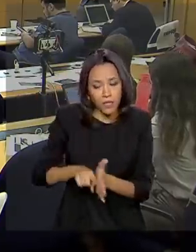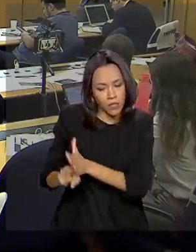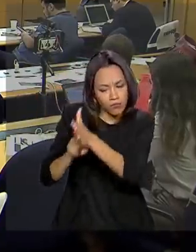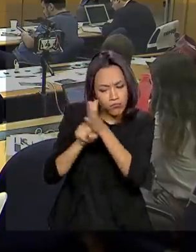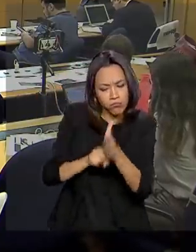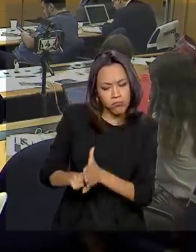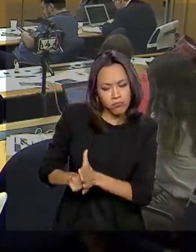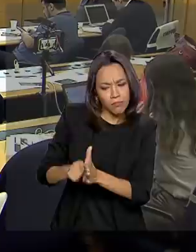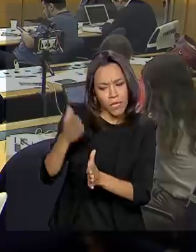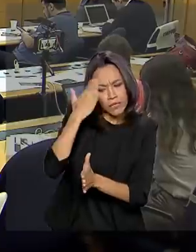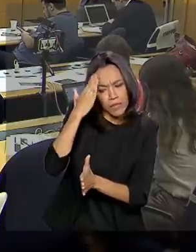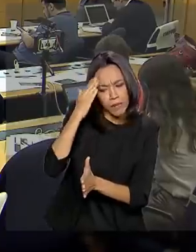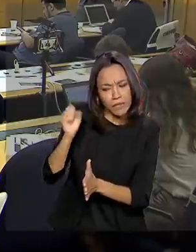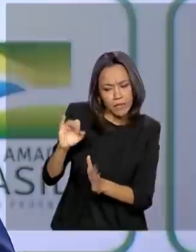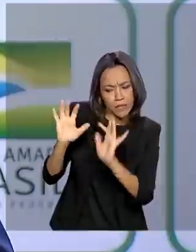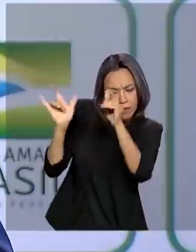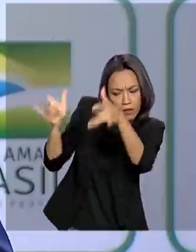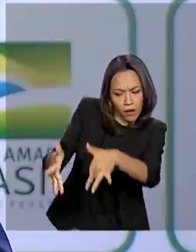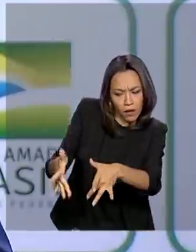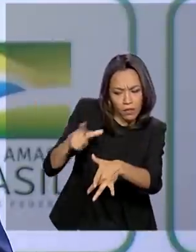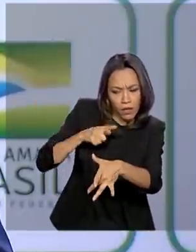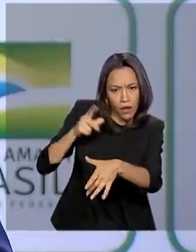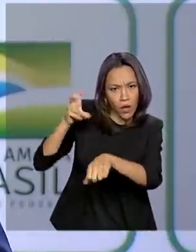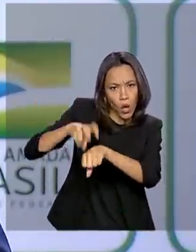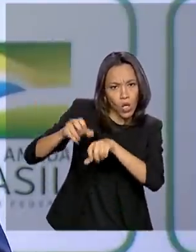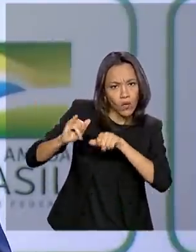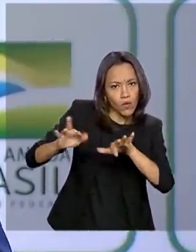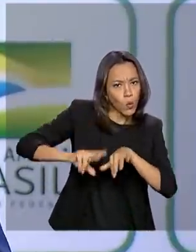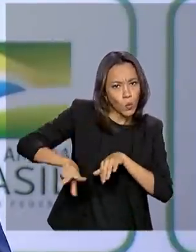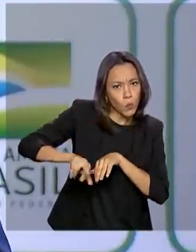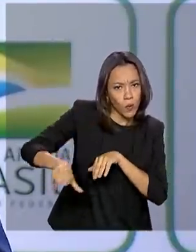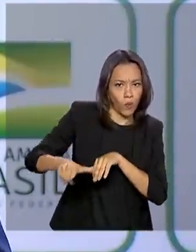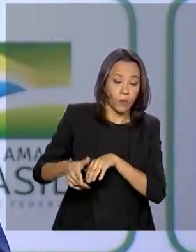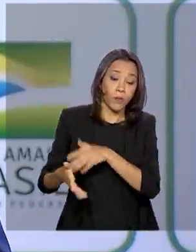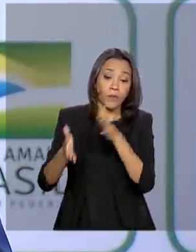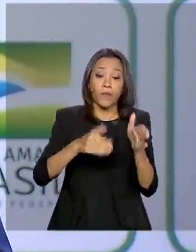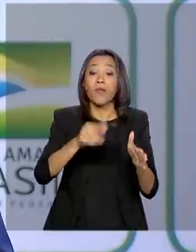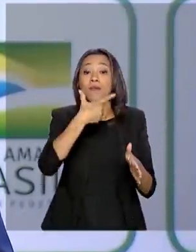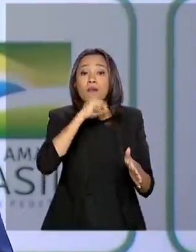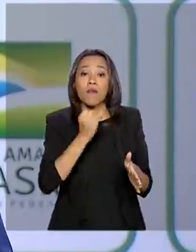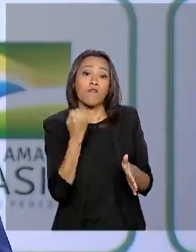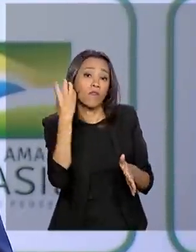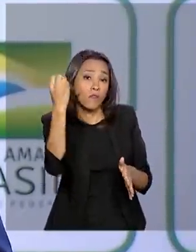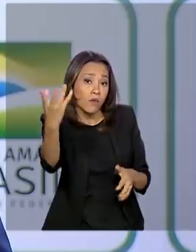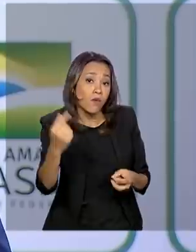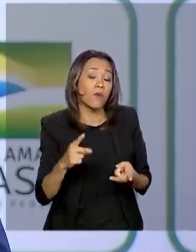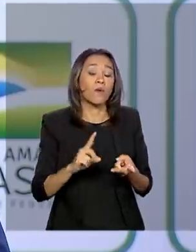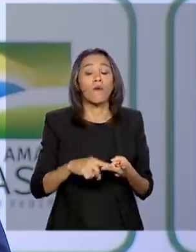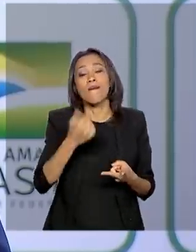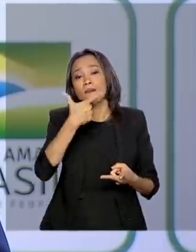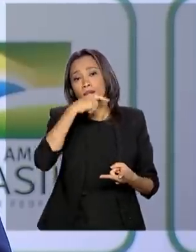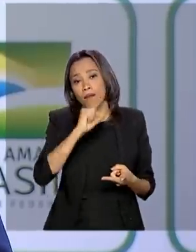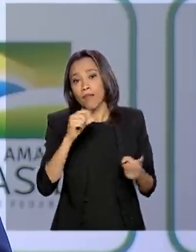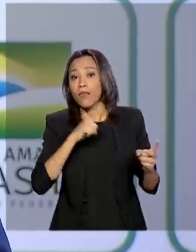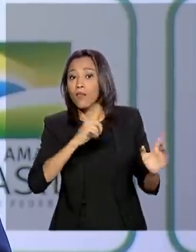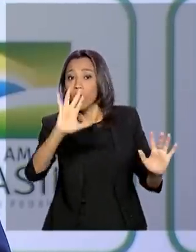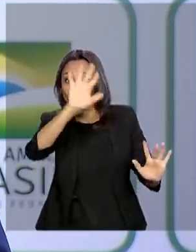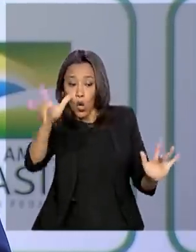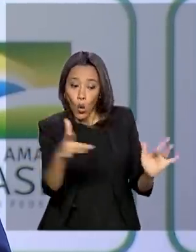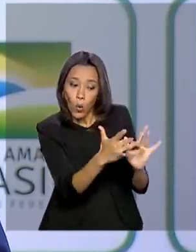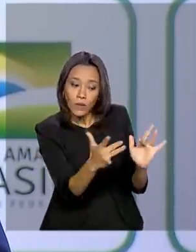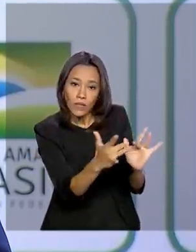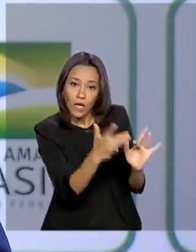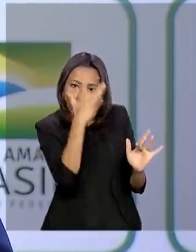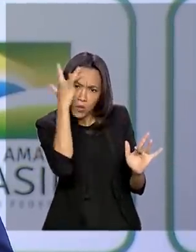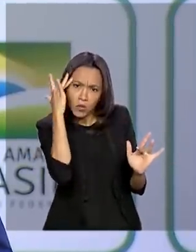para saber se é coronavírus. Quem é paciente suspeito, quem viajou, quem teve contato com o paciente que viajou, vai continuar